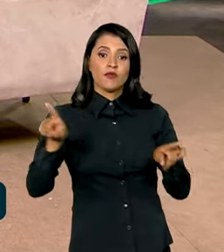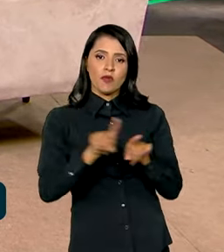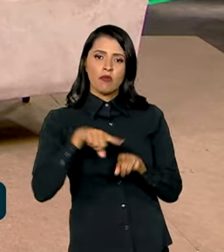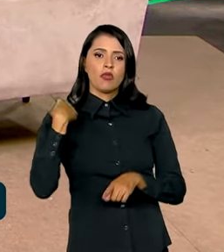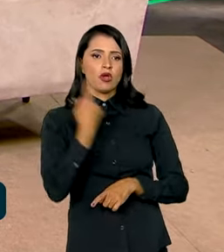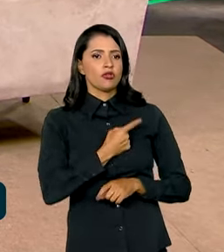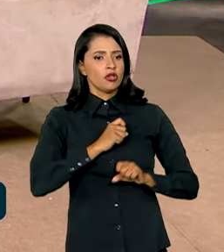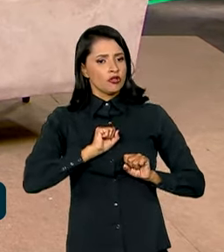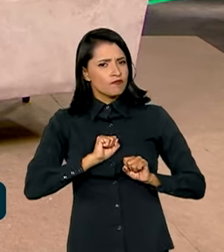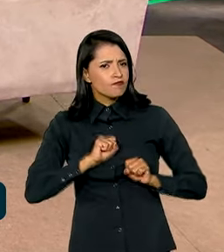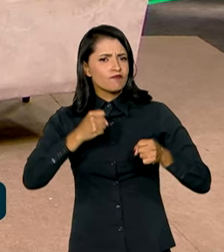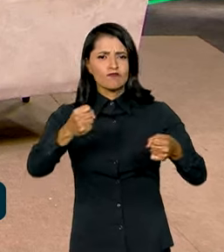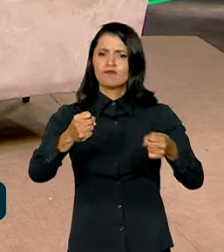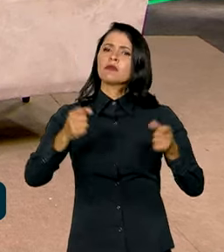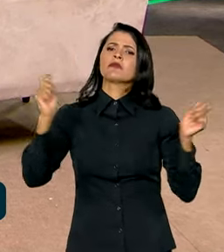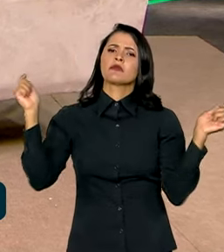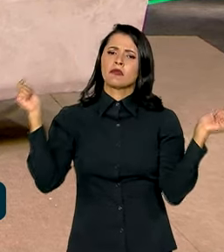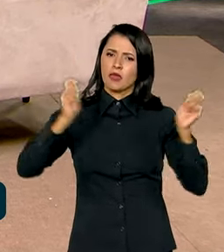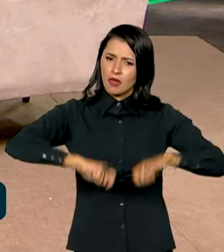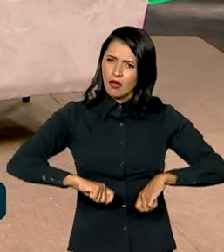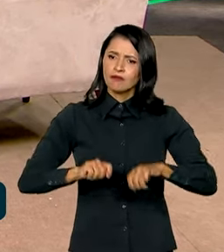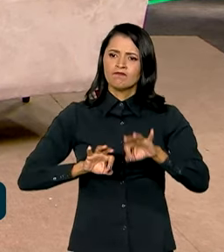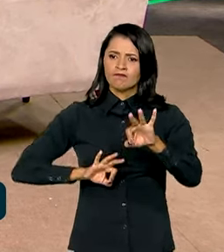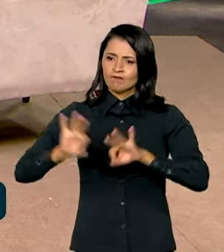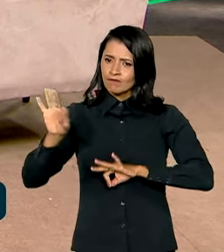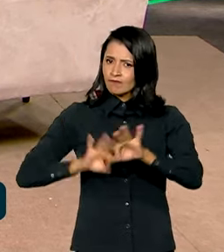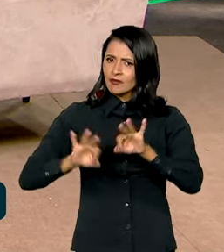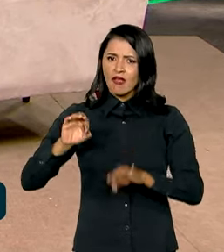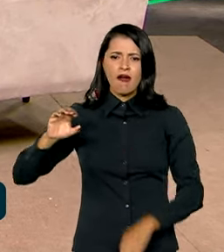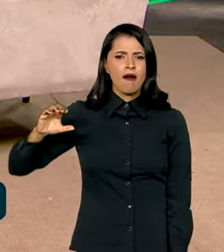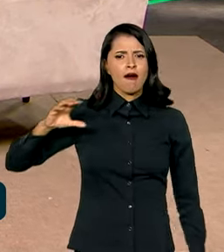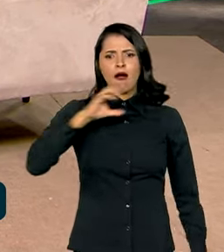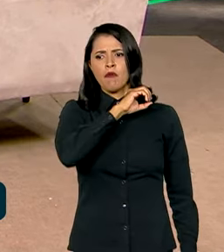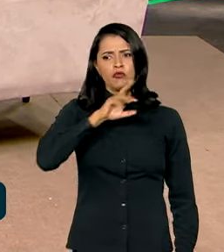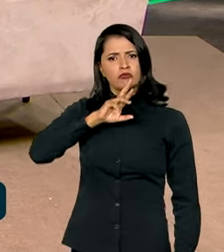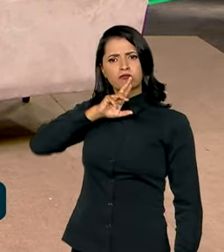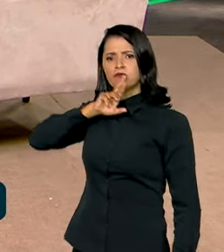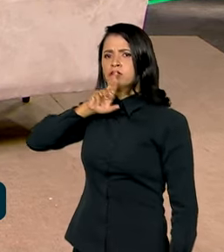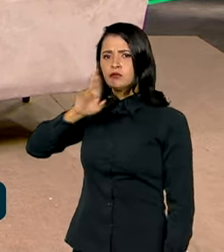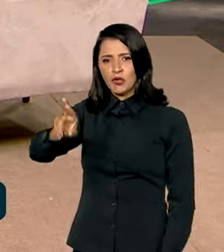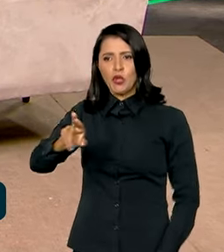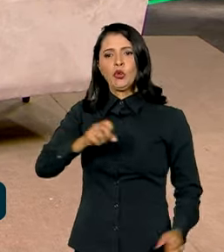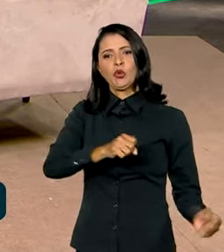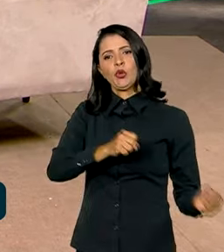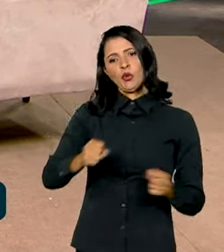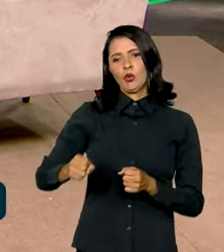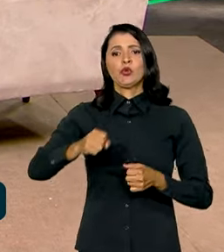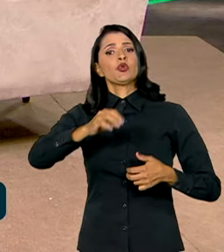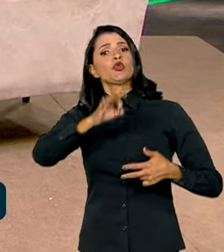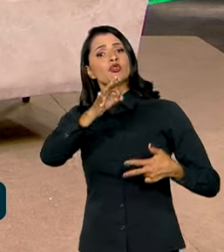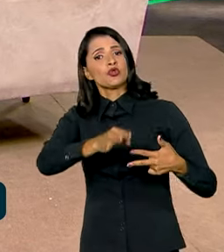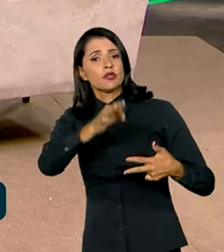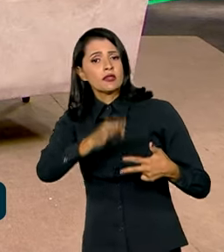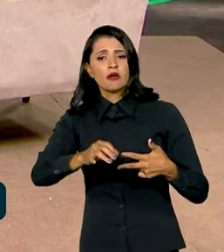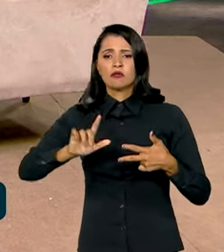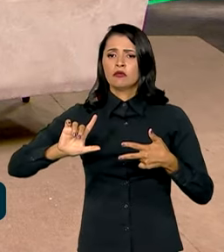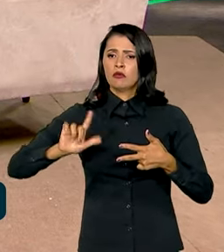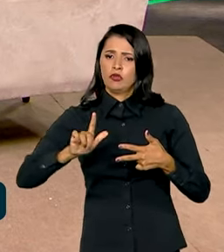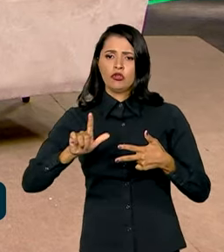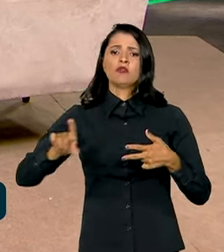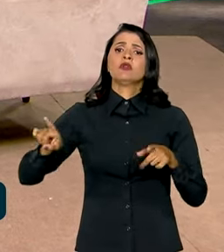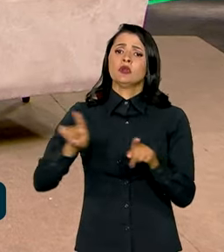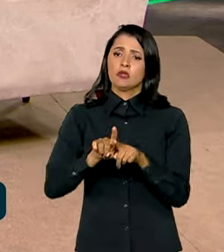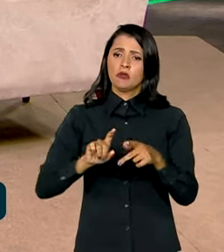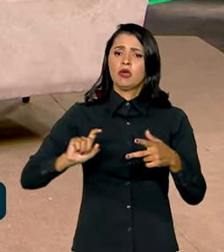e a capacidade de mobilização de uma rápida resposta, do Poder Judiciário, do Poder Legislativo e, principalmente,